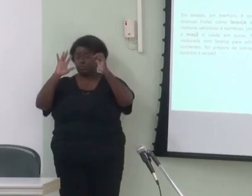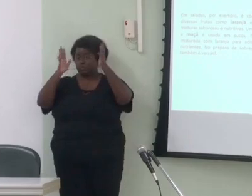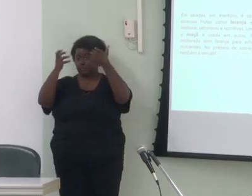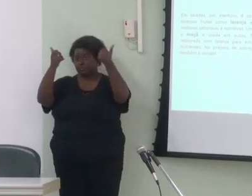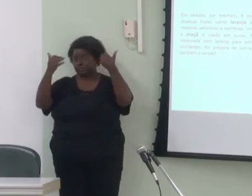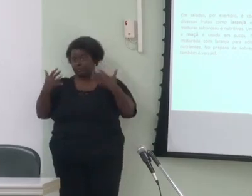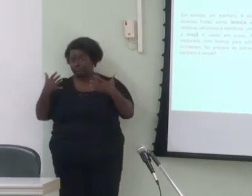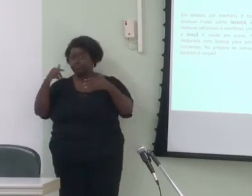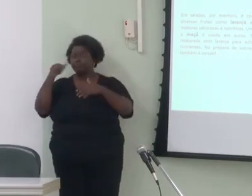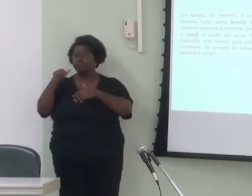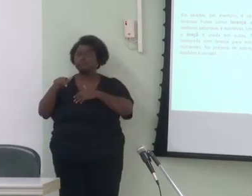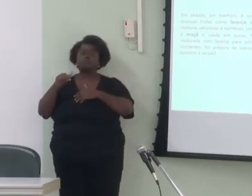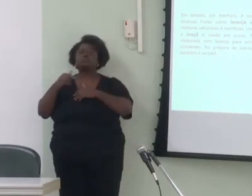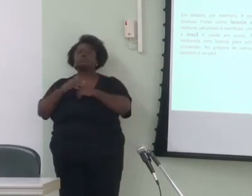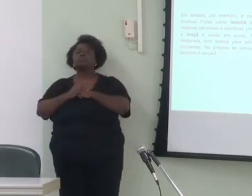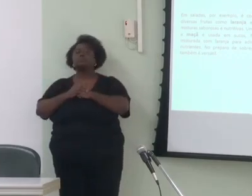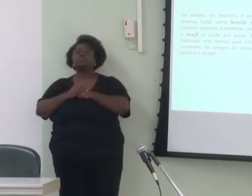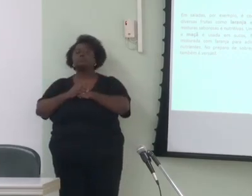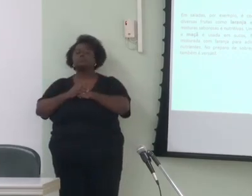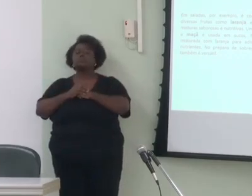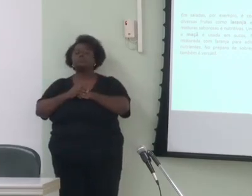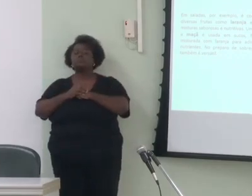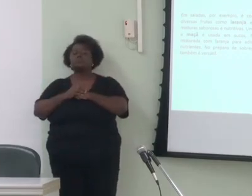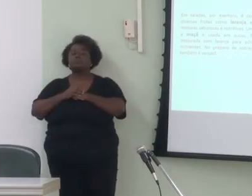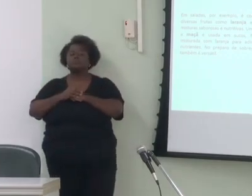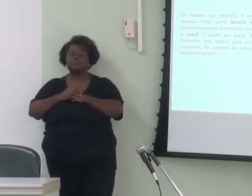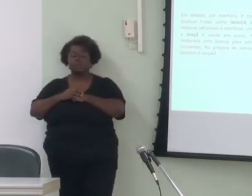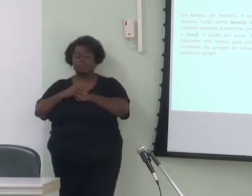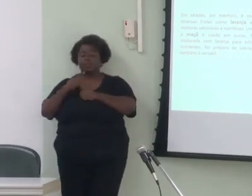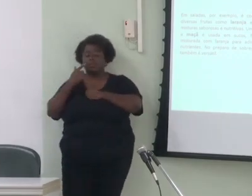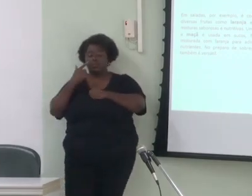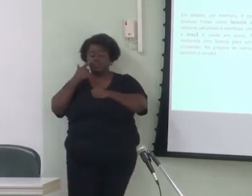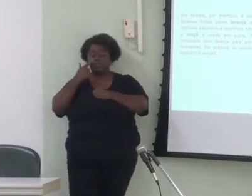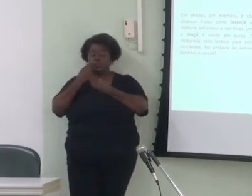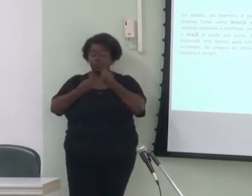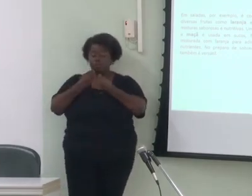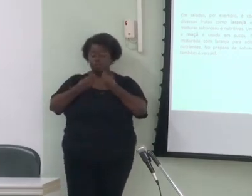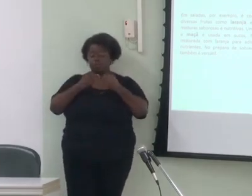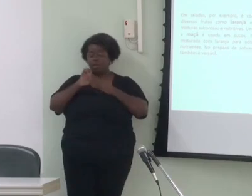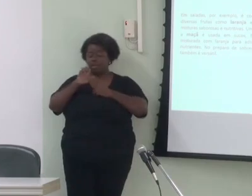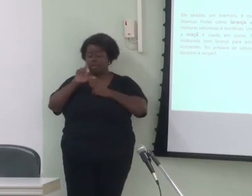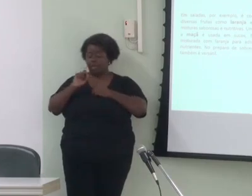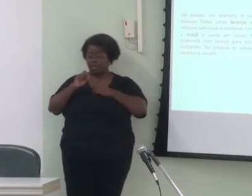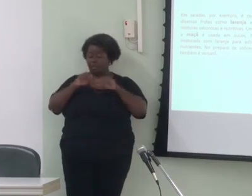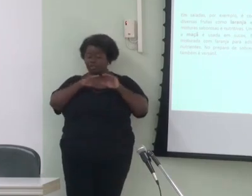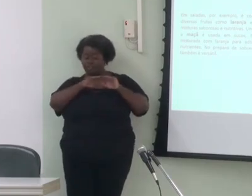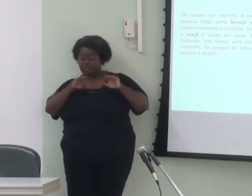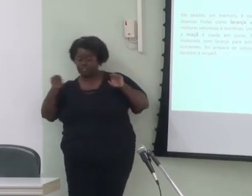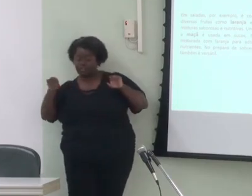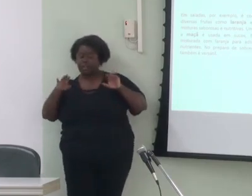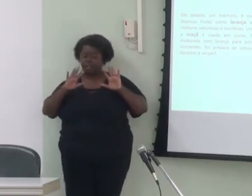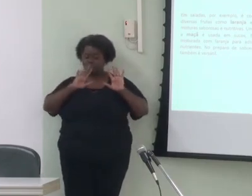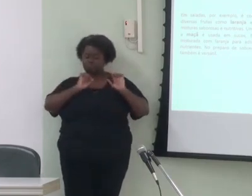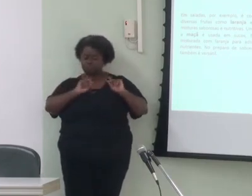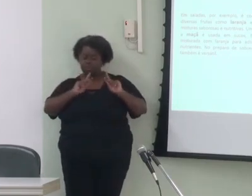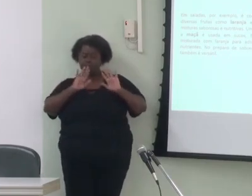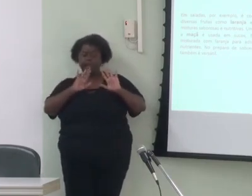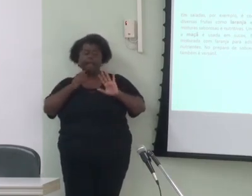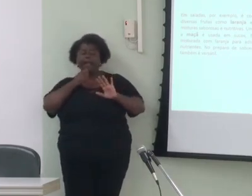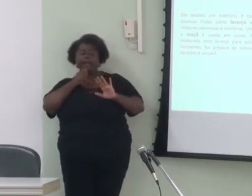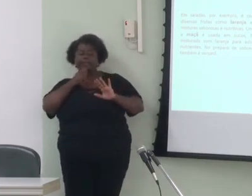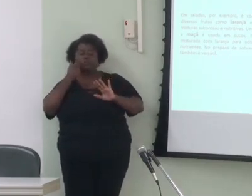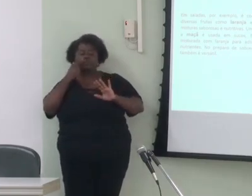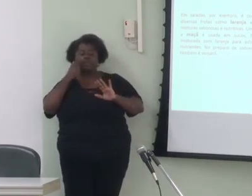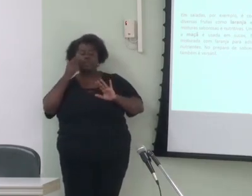diferentemente do estatuto bem estabelecido dos elos verticais ainda não há um entendimento geral sobre a natureza de